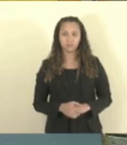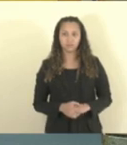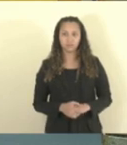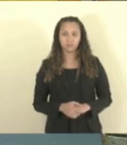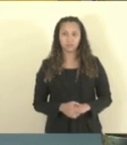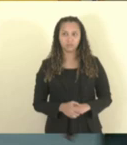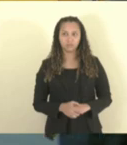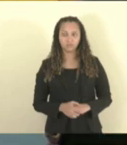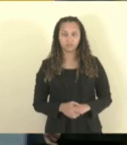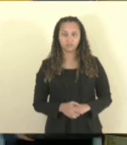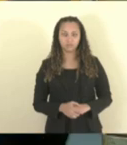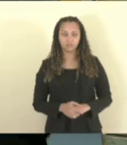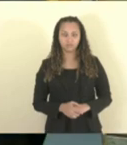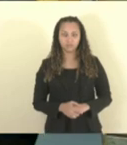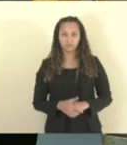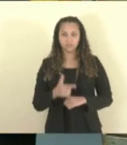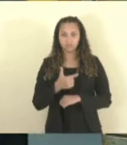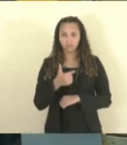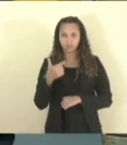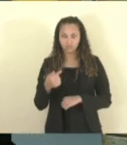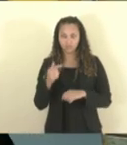O deputado Danilo Baiense